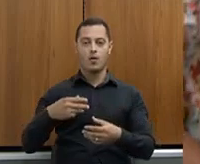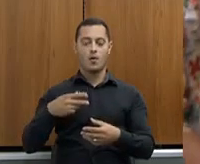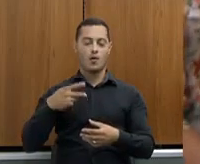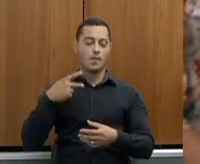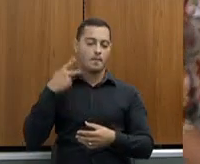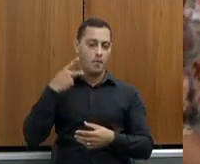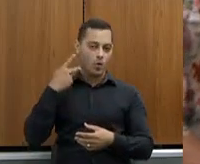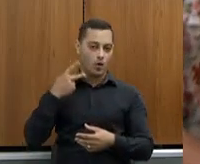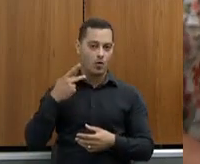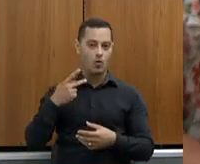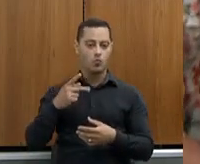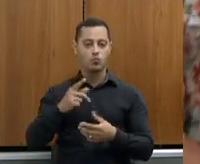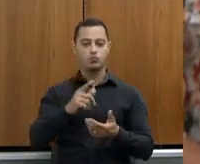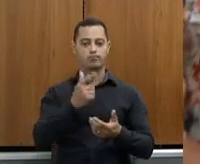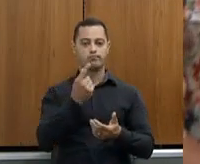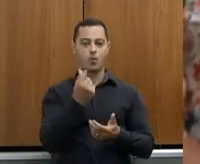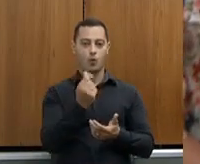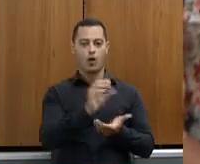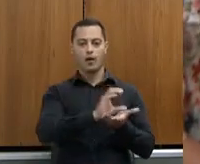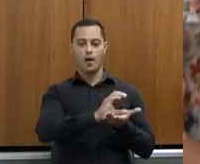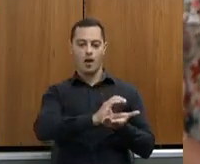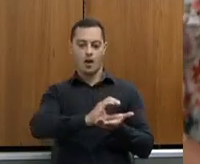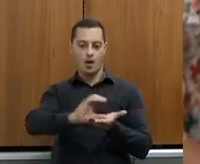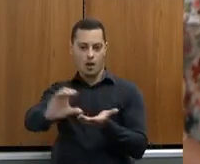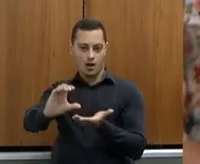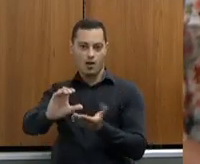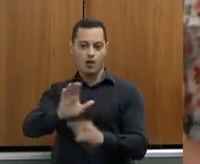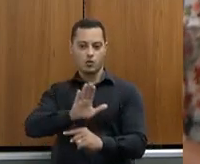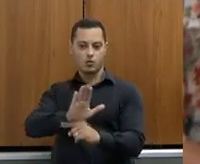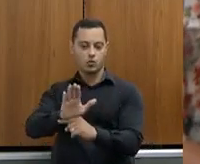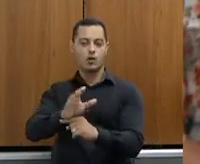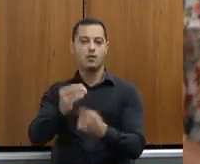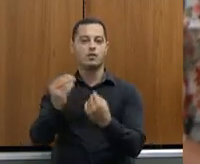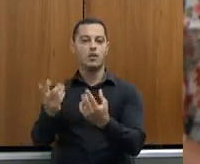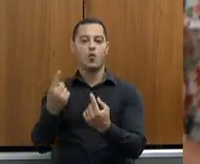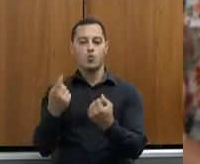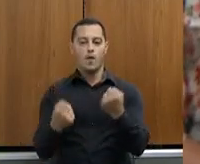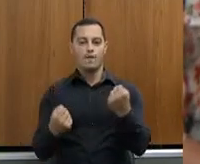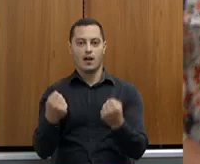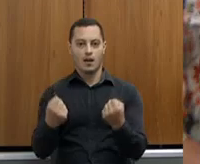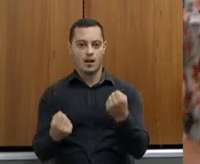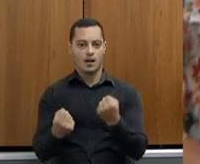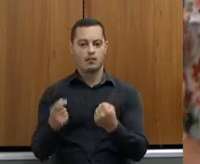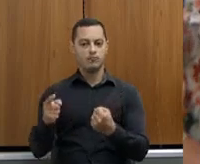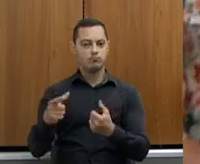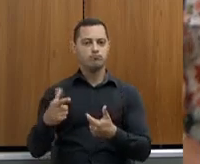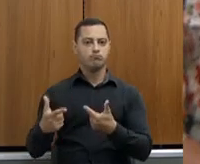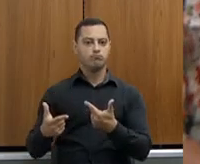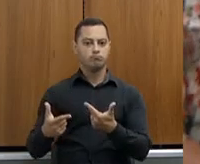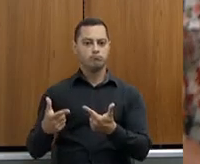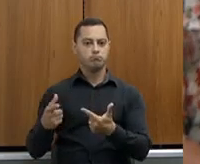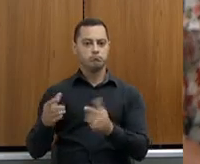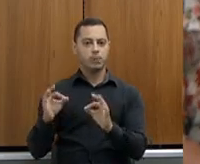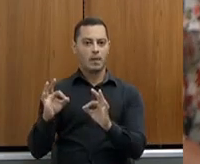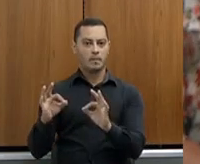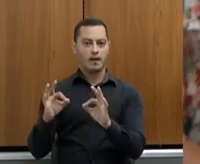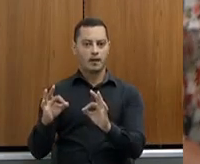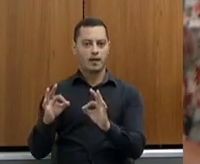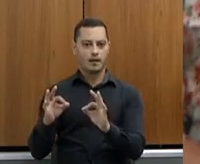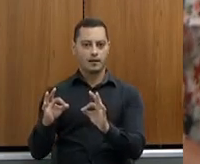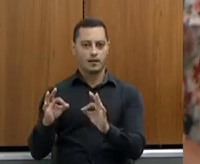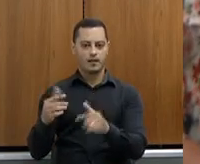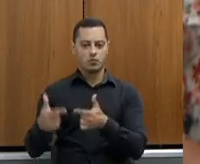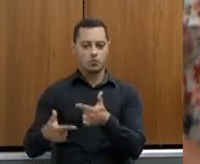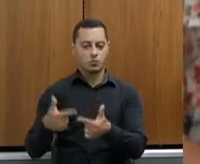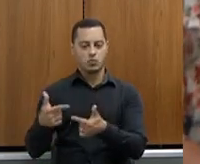financiou um recurso para poder montar o serviço, doando um veículo, e a coisa é funcionando redondinha lá na ponta. É